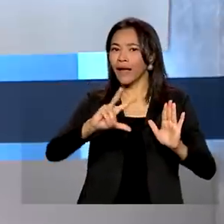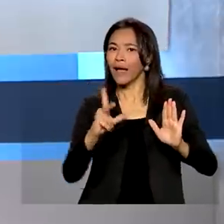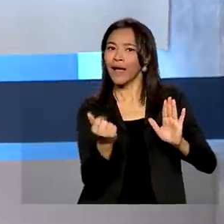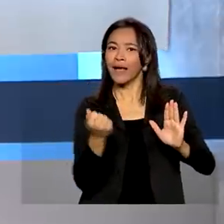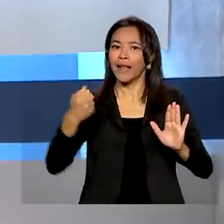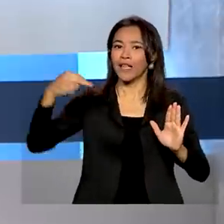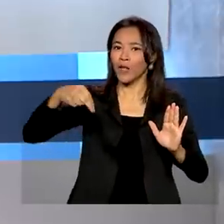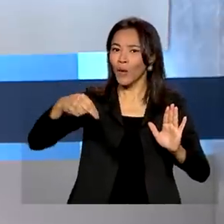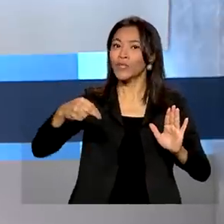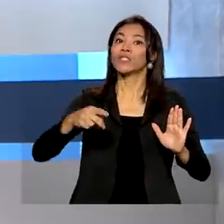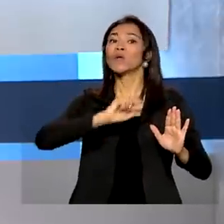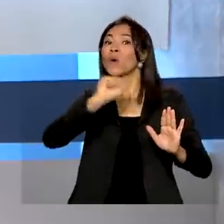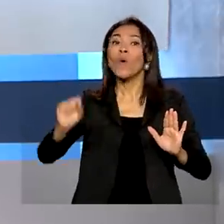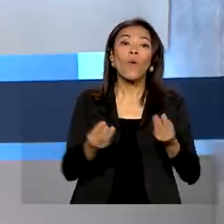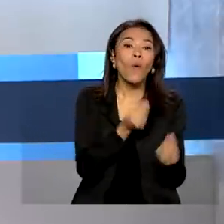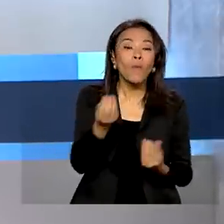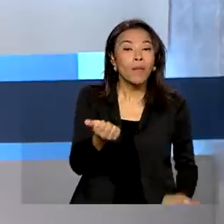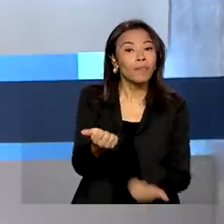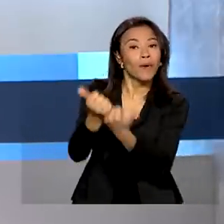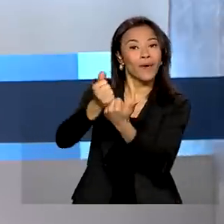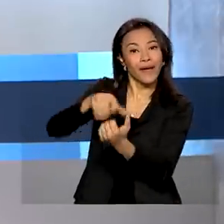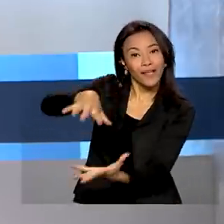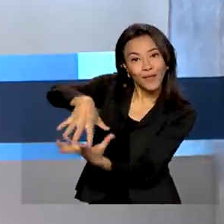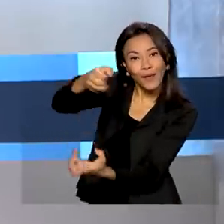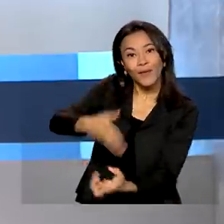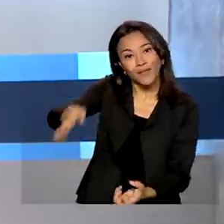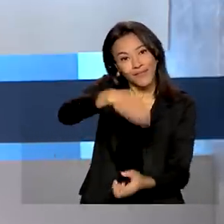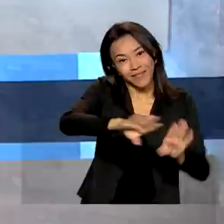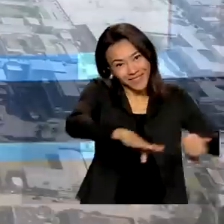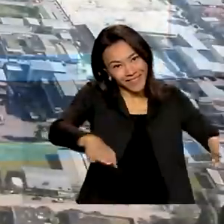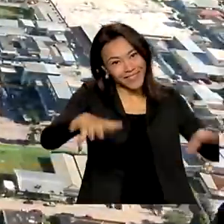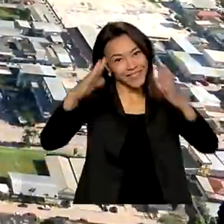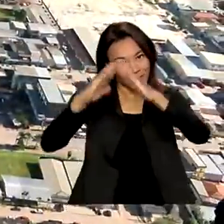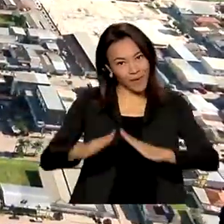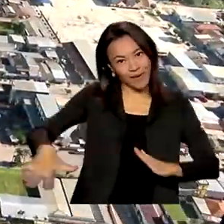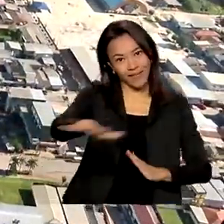como o programa apoia idosos e crianças da região amazônica.